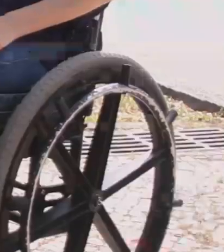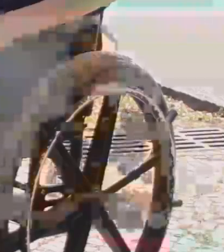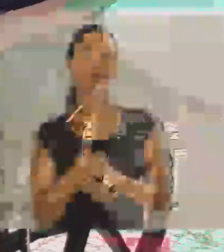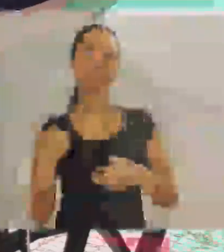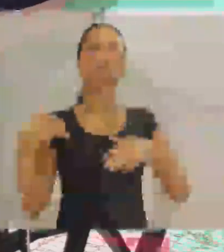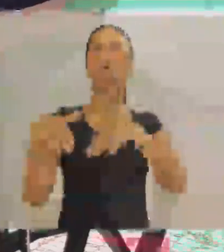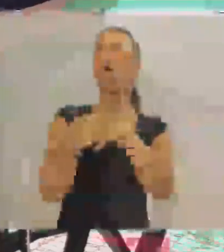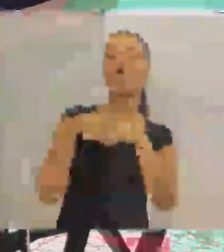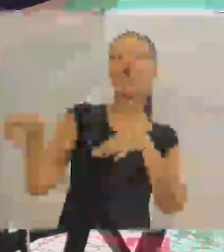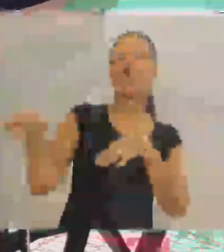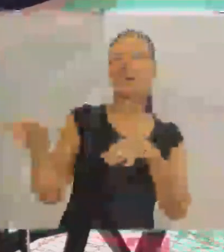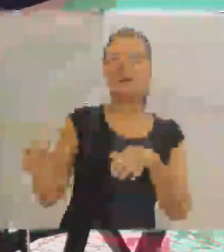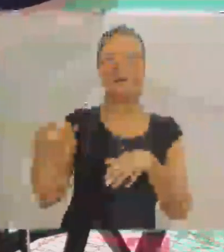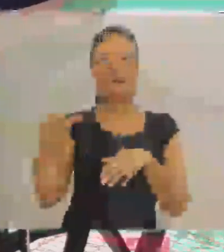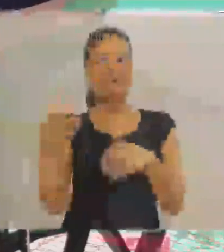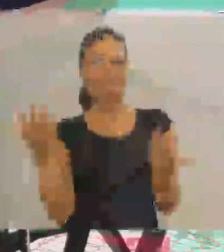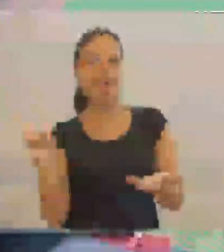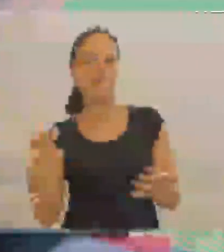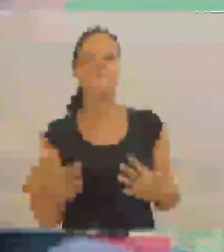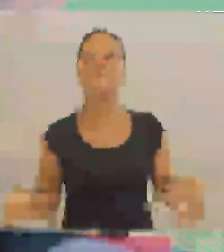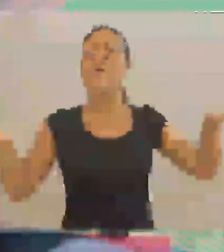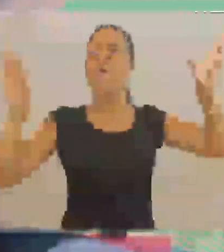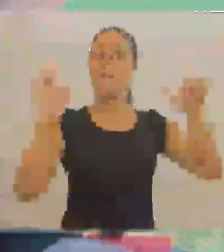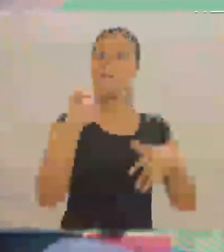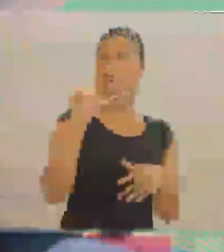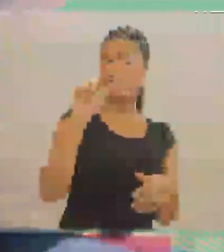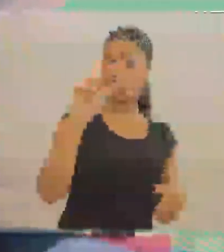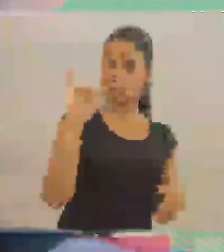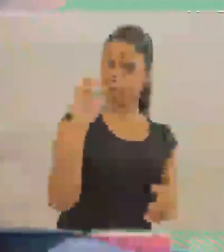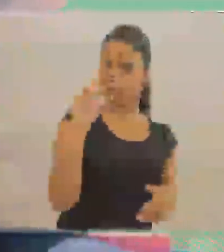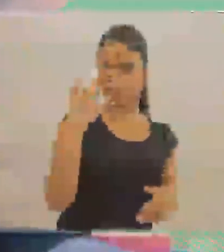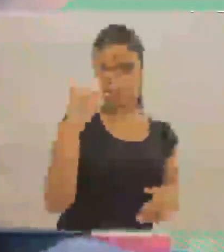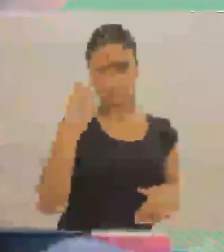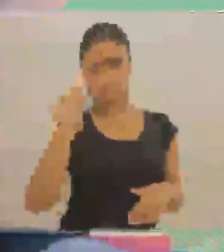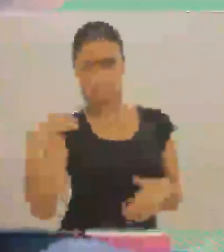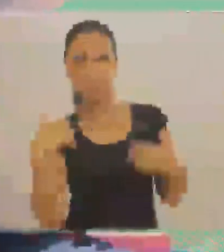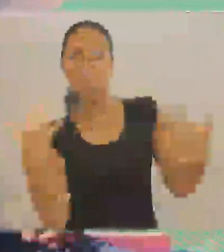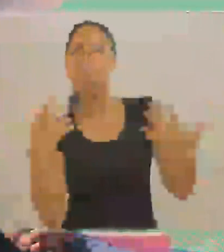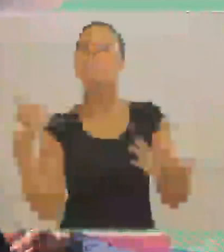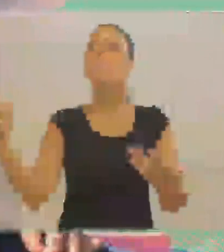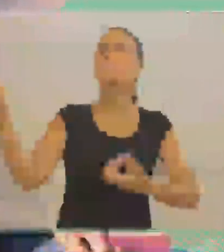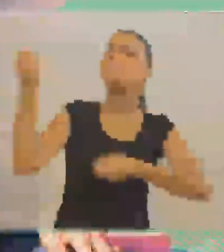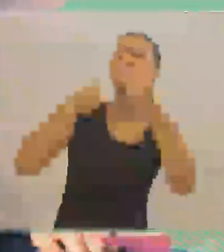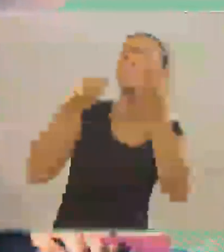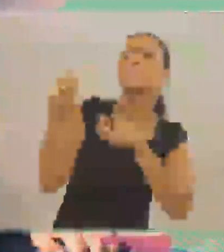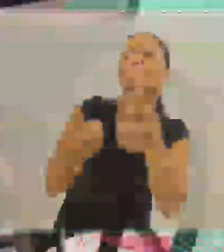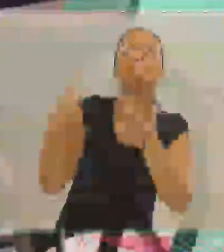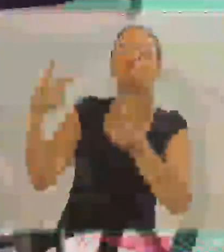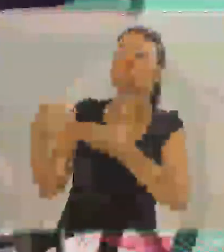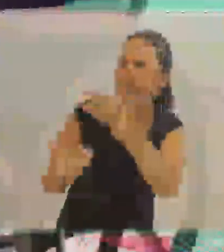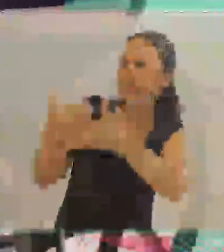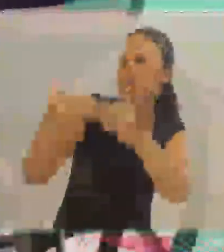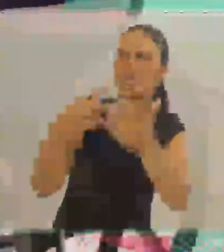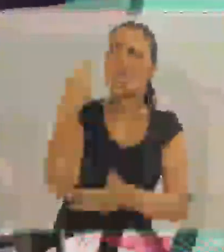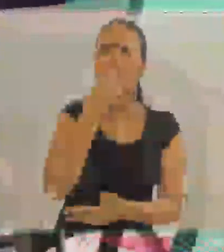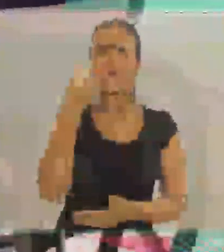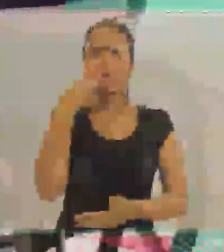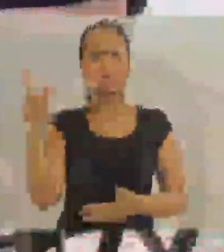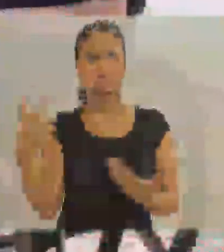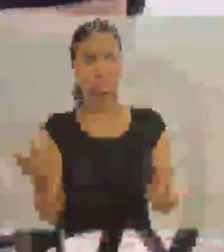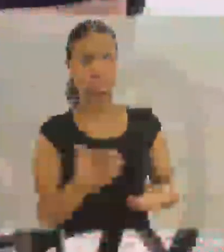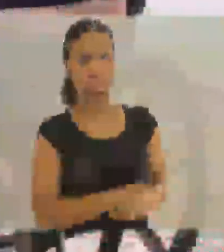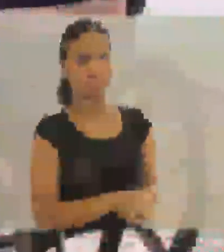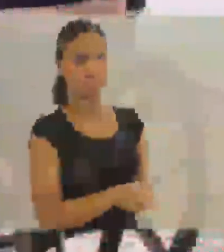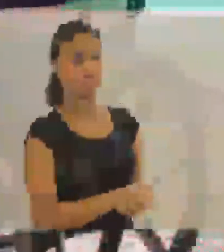Vou conversar agora com a bailarina Flávia Oliver. Queria que você contasse pra gente como foi o seu processo de oralização. Bom, a